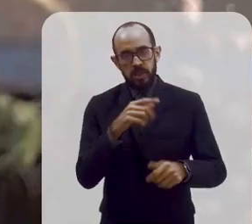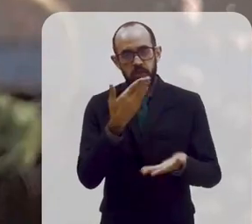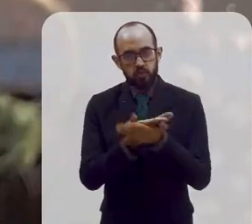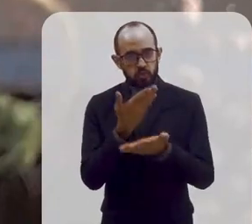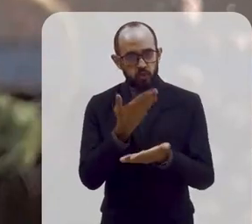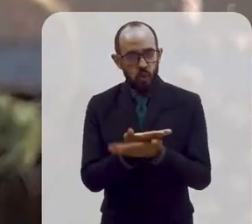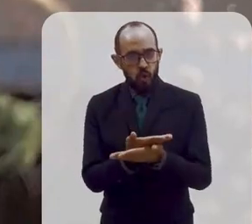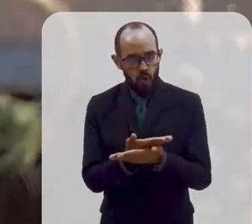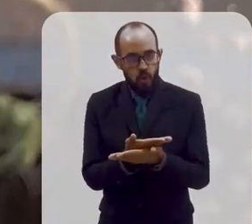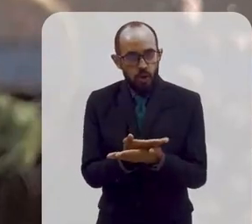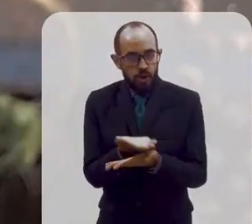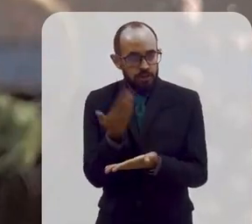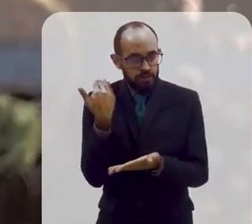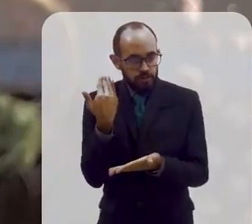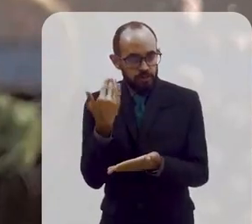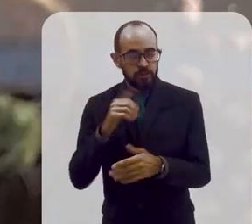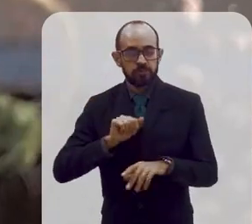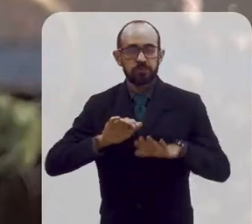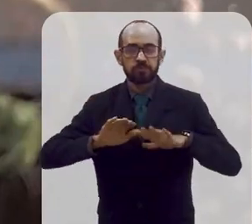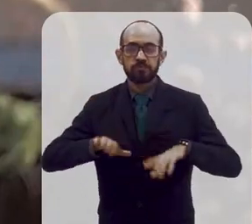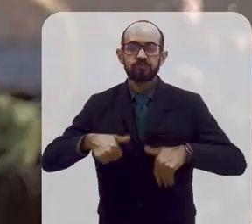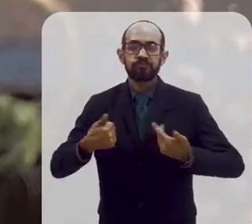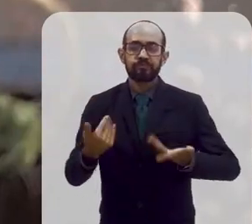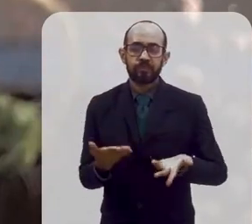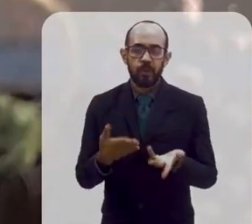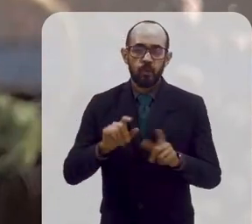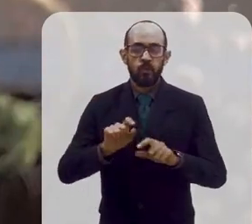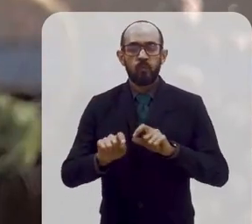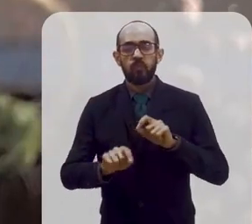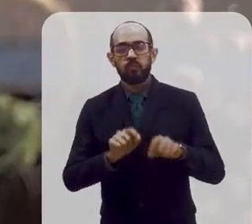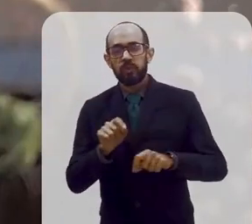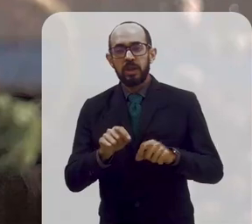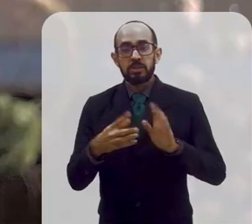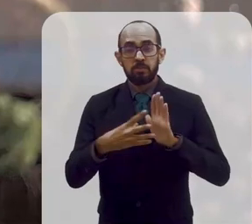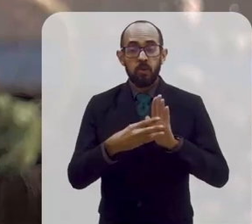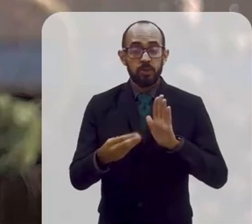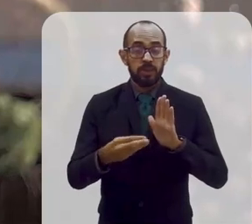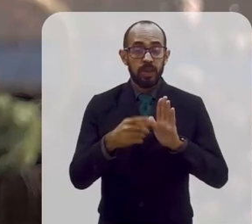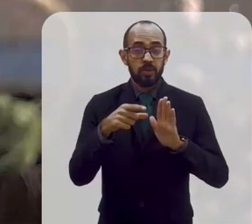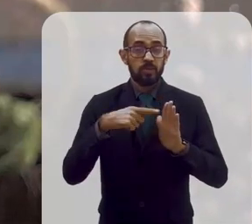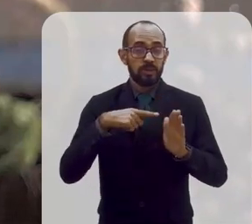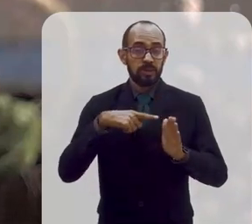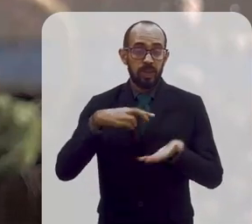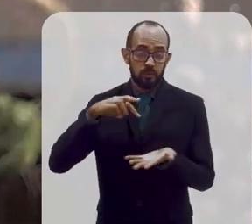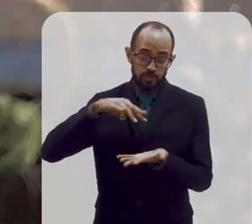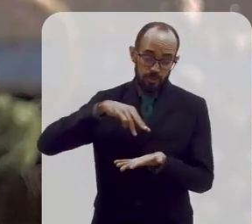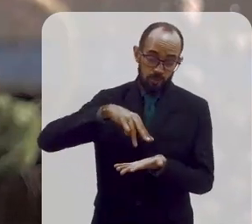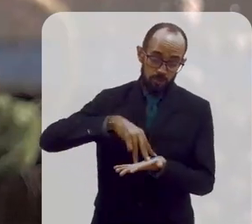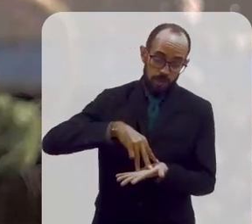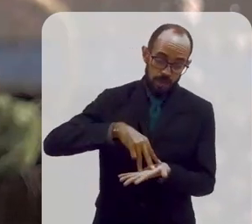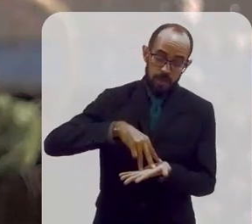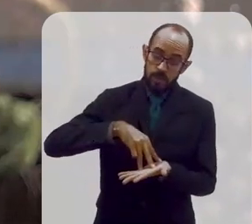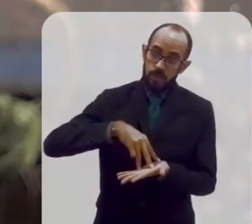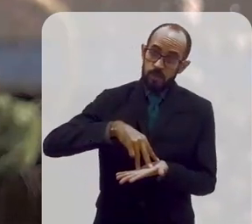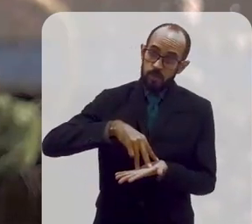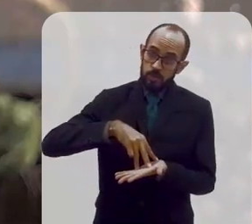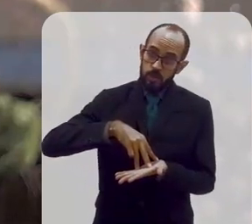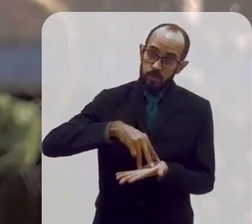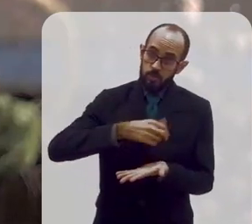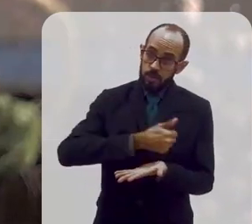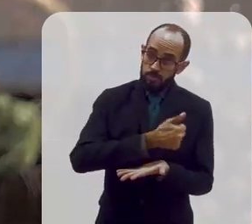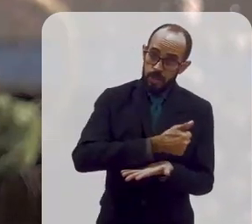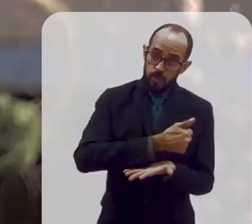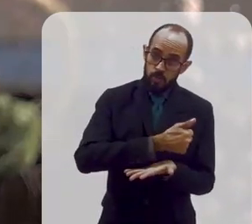a sua especialização. E aí, esse modelo, ele é baseado num tripé, que é